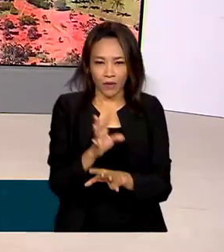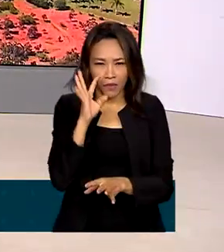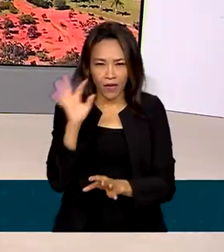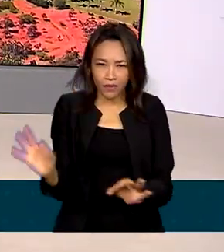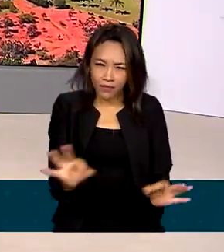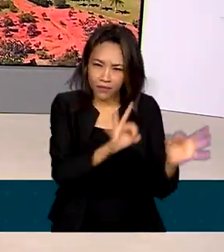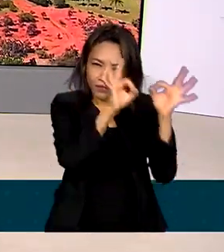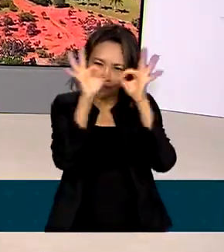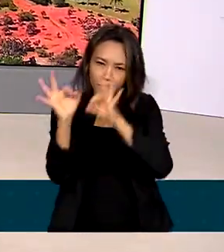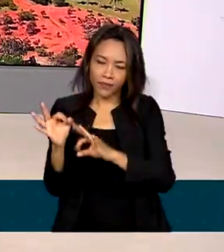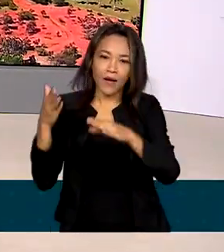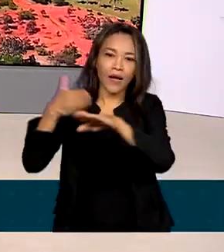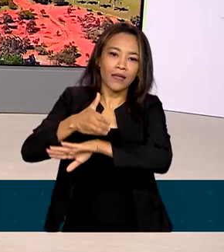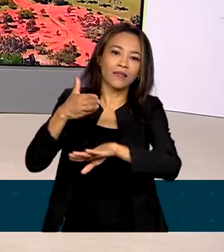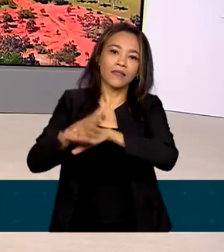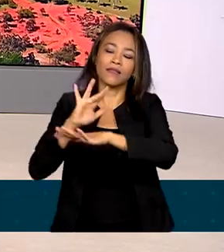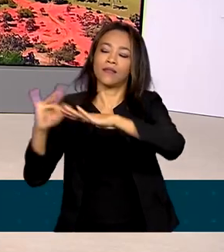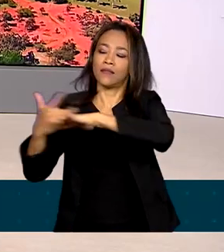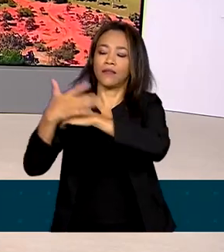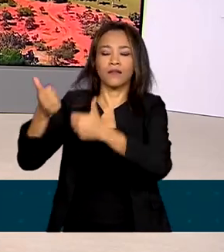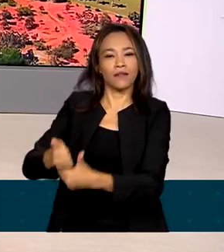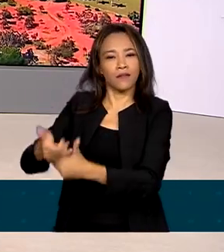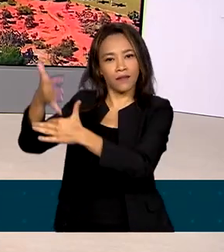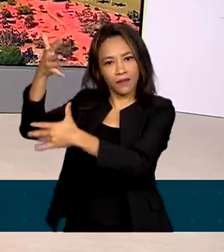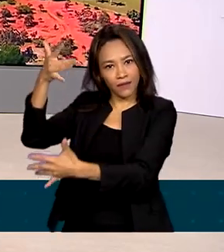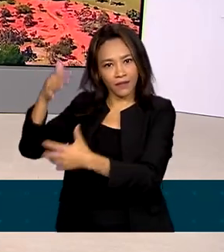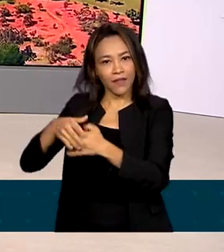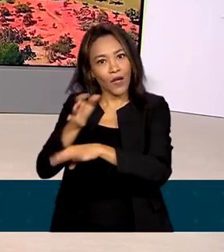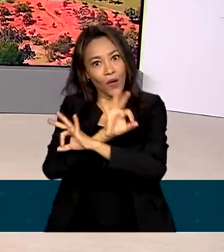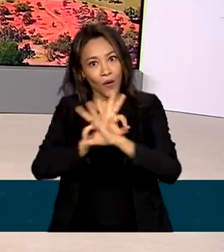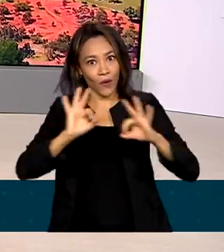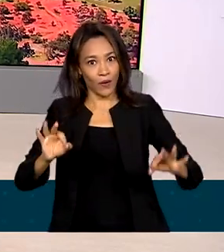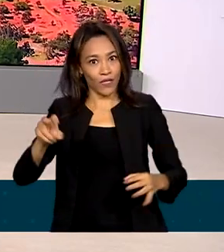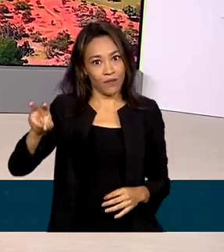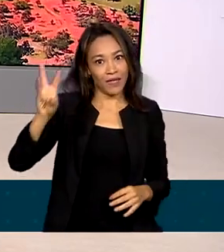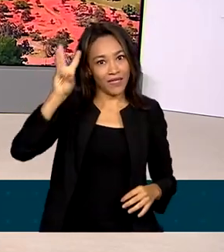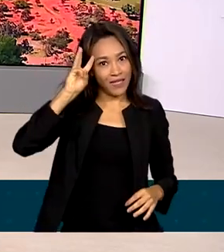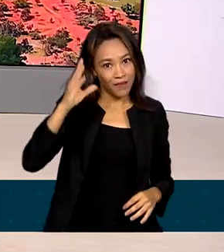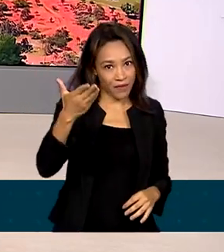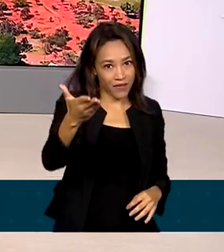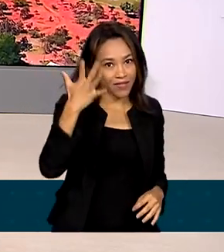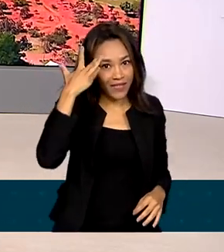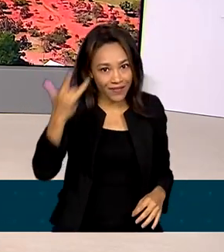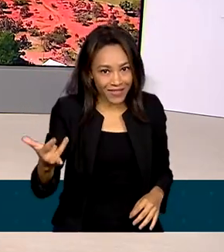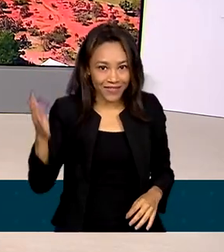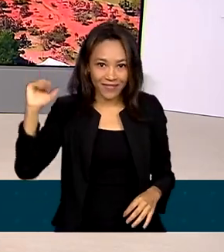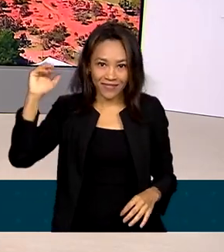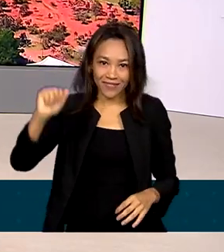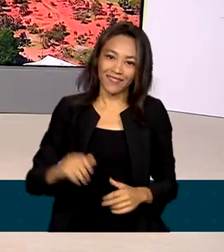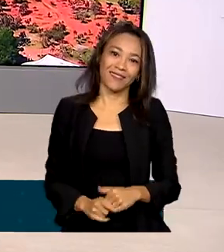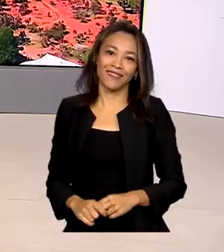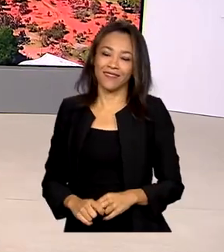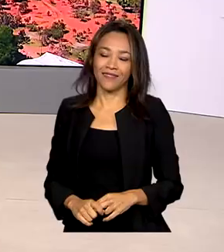as reportagens, acesse as redes sociais da TV Brasil. Uma ótima terça-feira para você e até amanhã. Tchau!